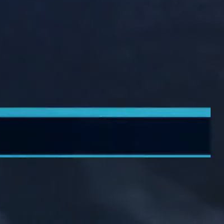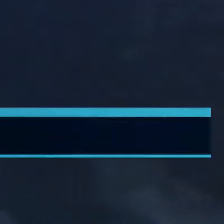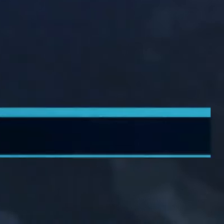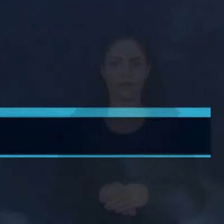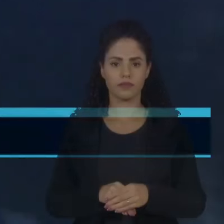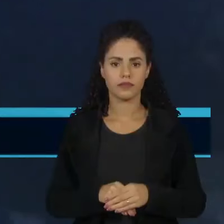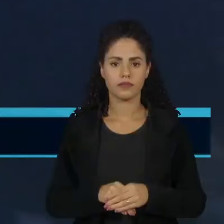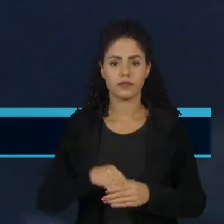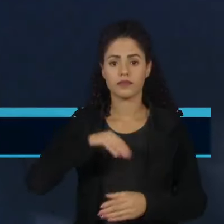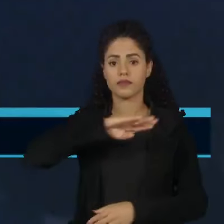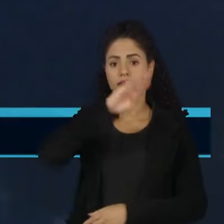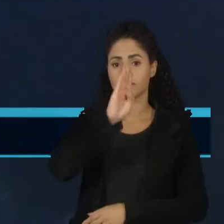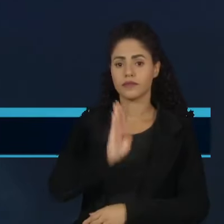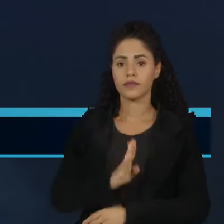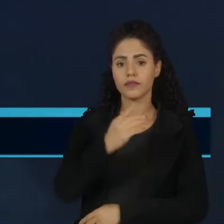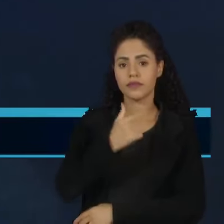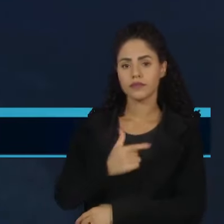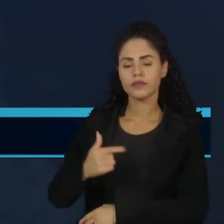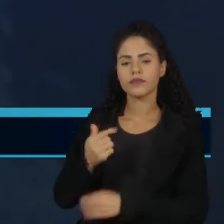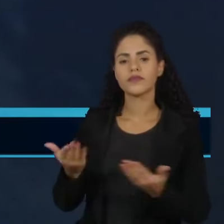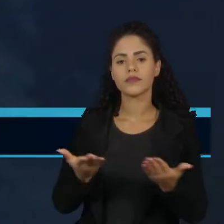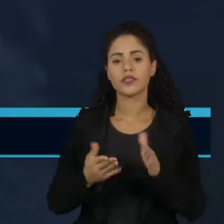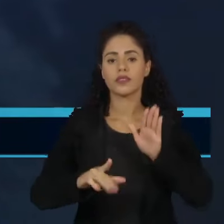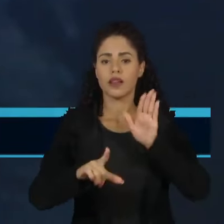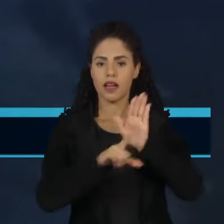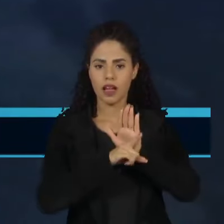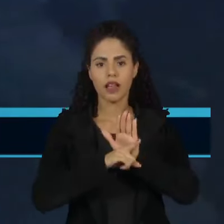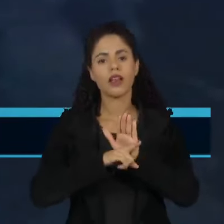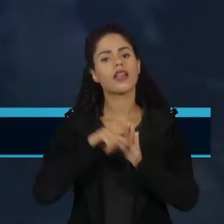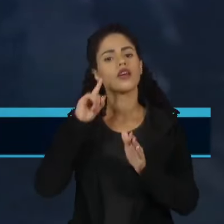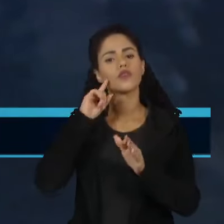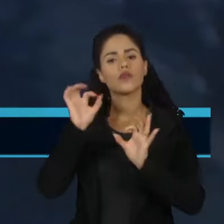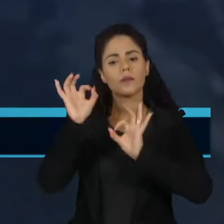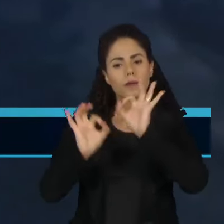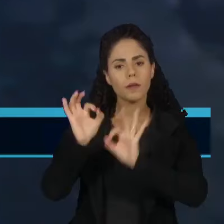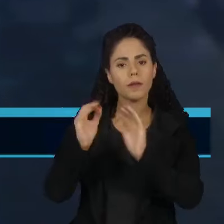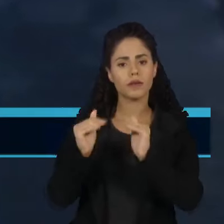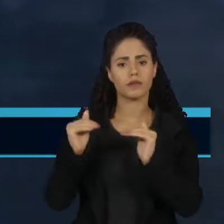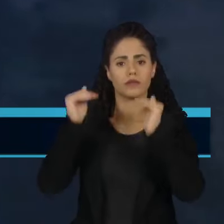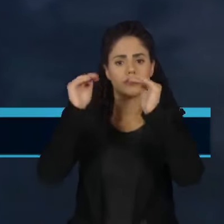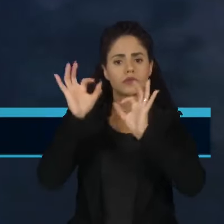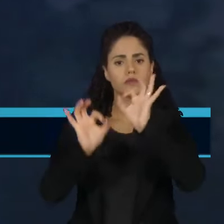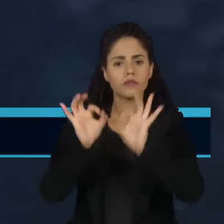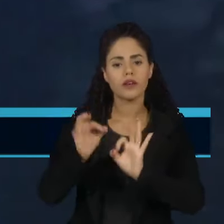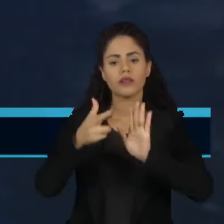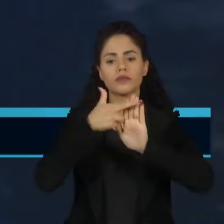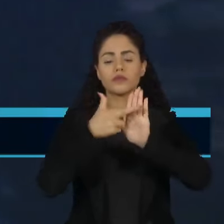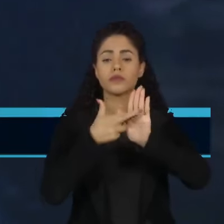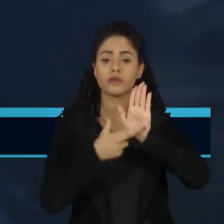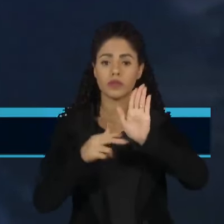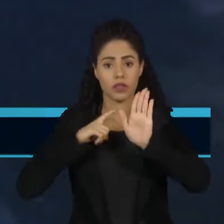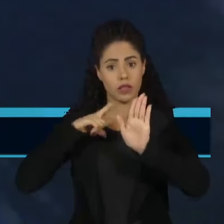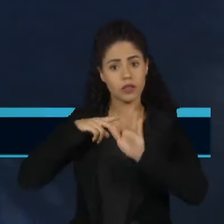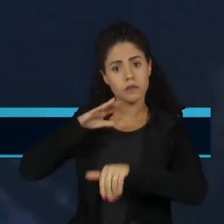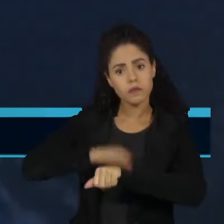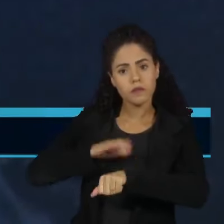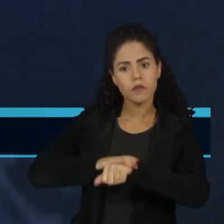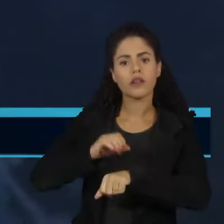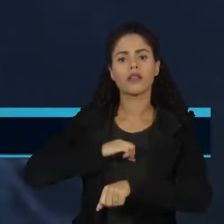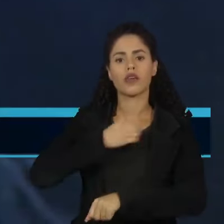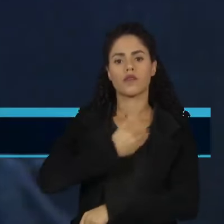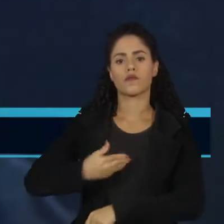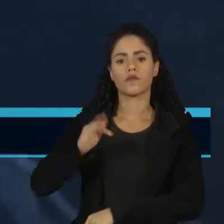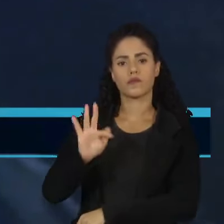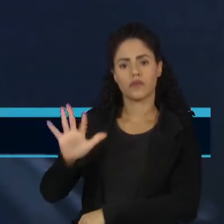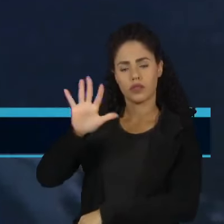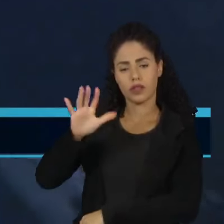O Brasil chegou esta semana à lei ordinária de número 15 mil. A numeração das regras que balizam as matérias de competência da União foi